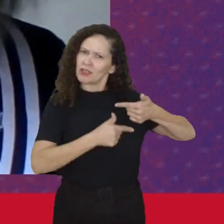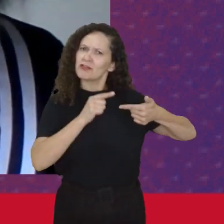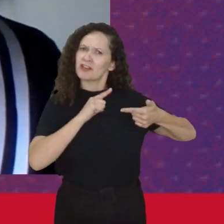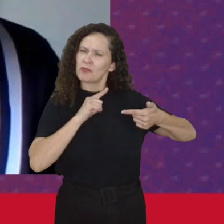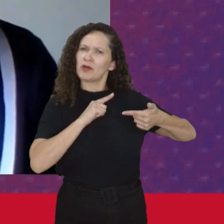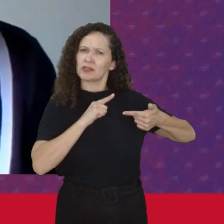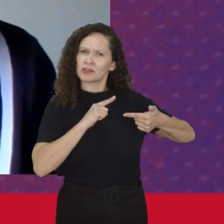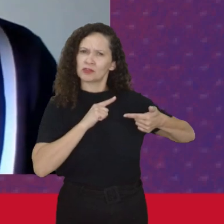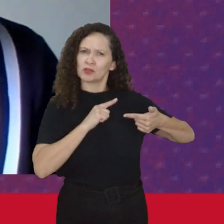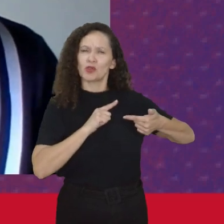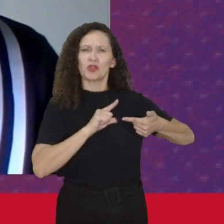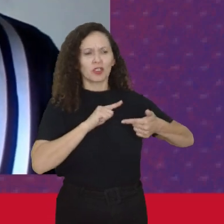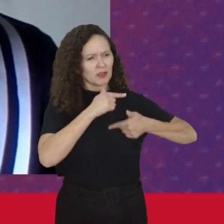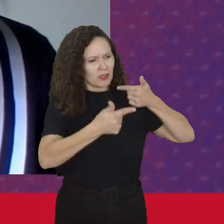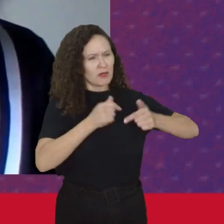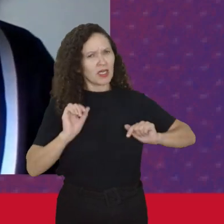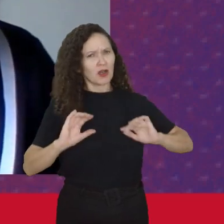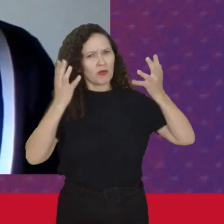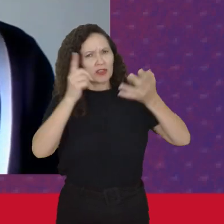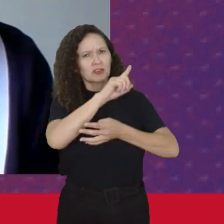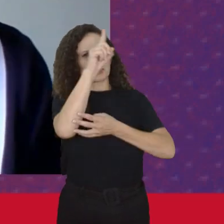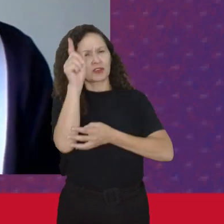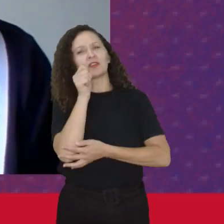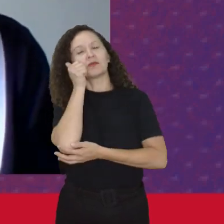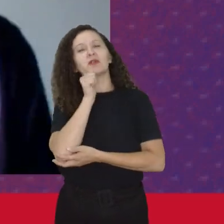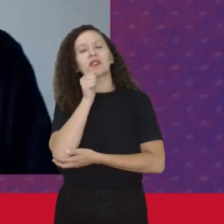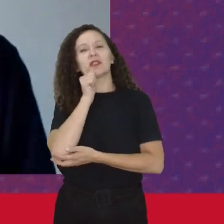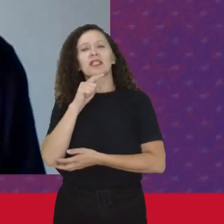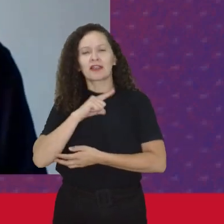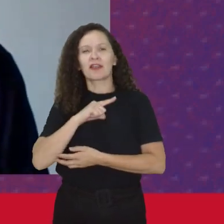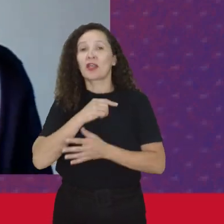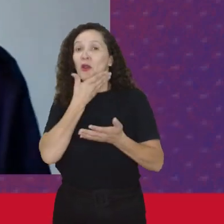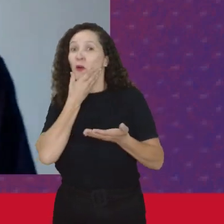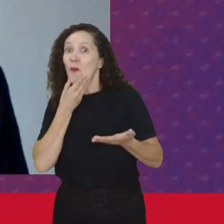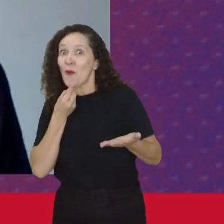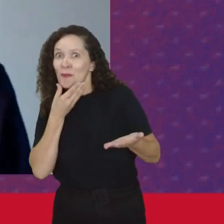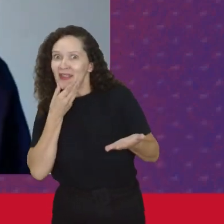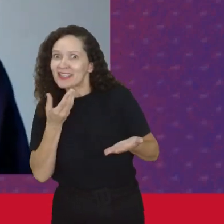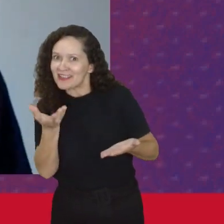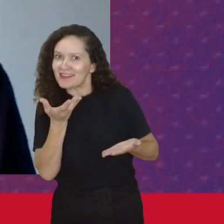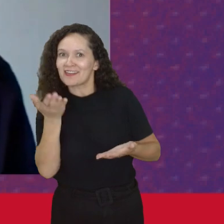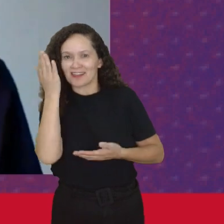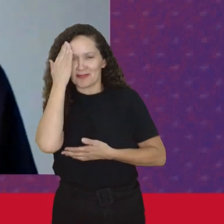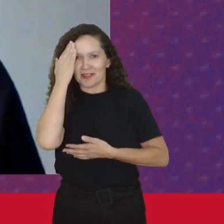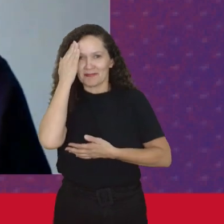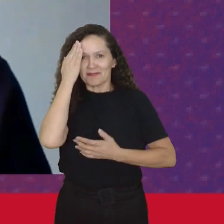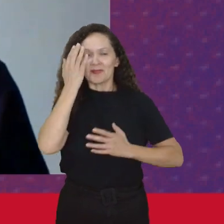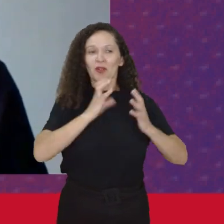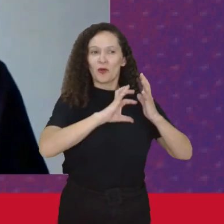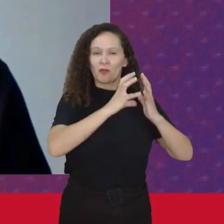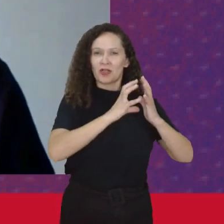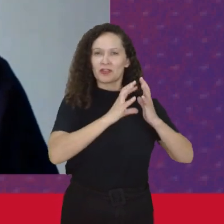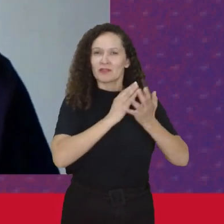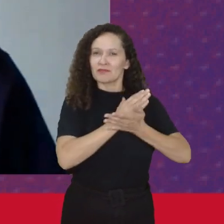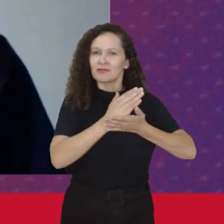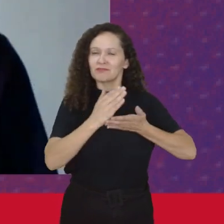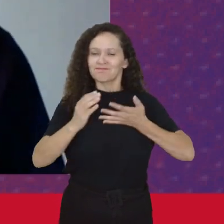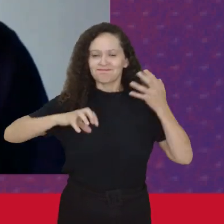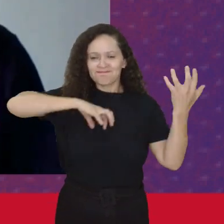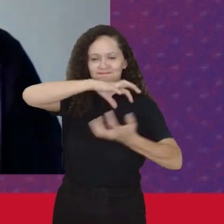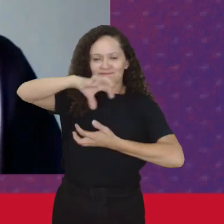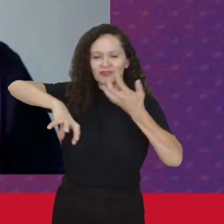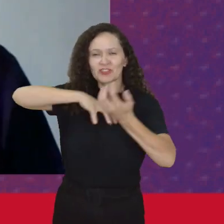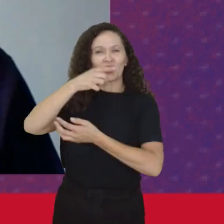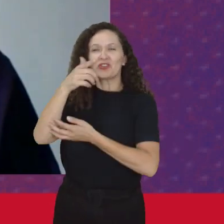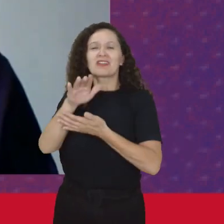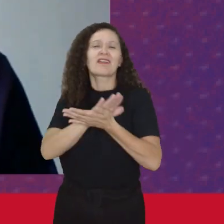comemoração Do dia Das mulheres E tinha um debate No partido De começar Umas ações Refrissionárias Mas